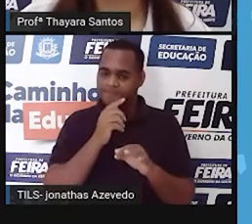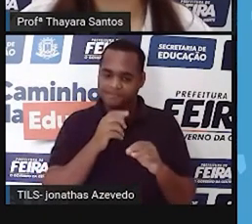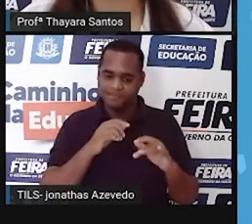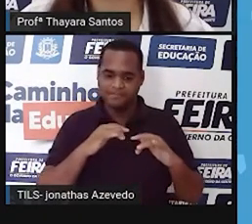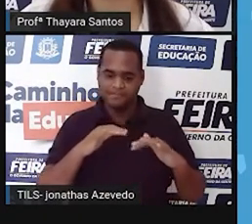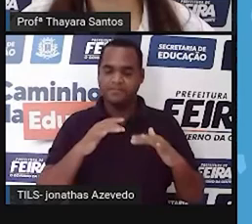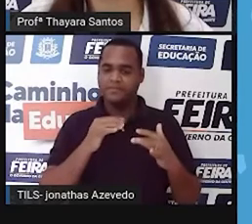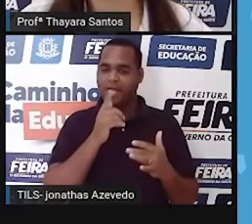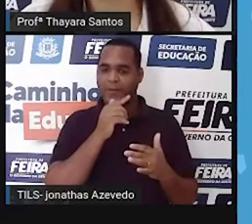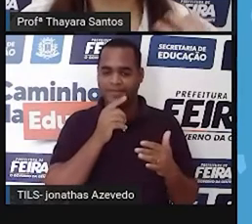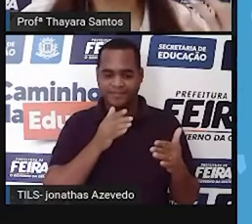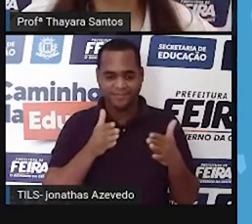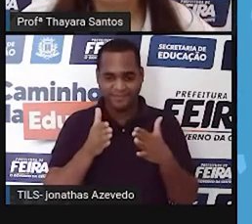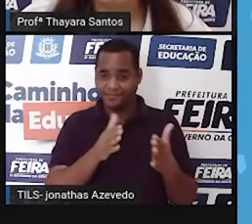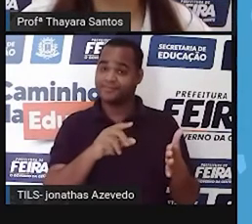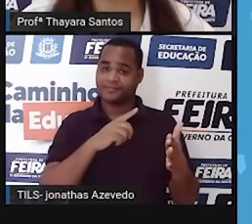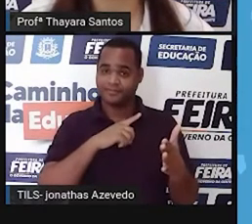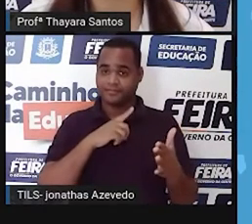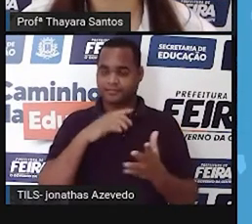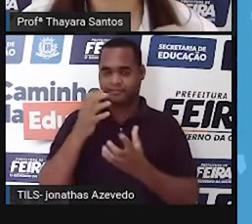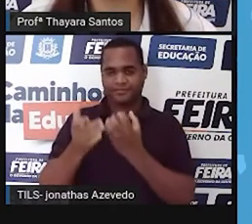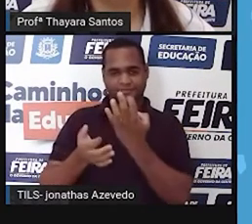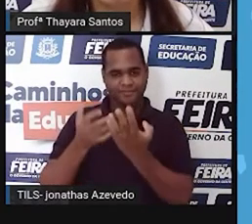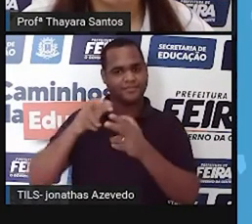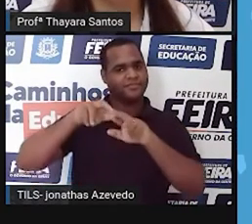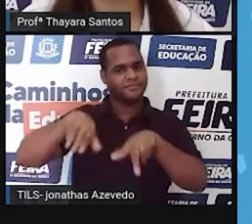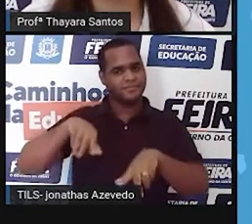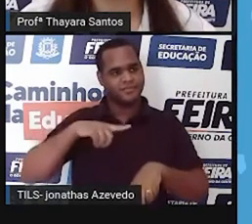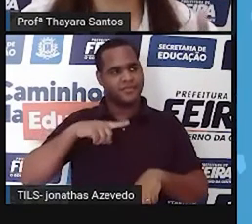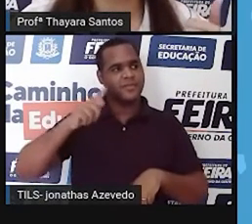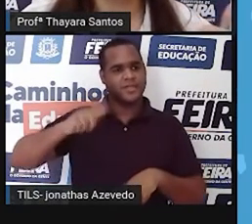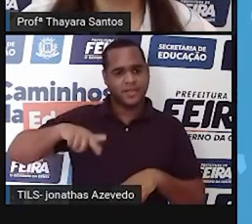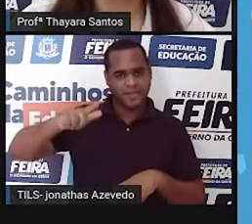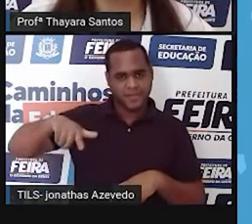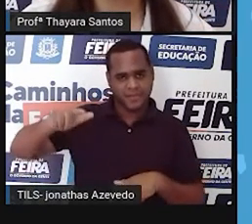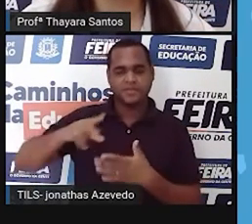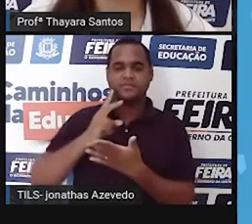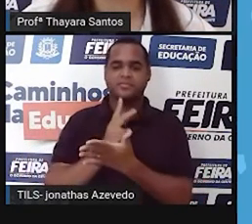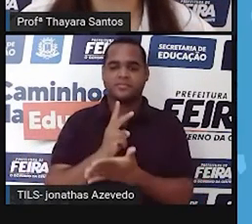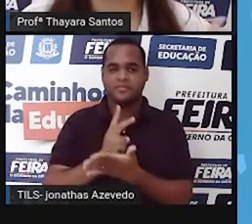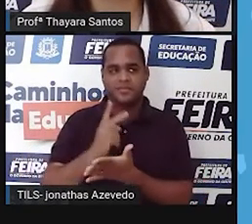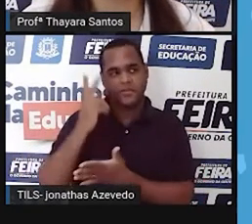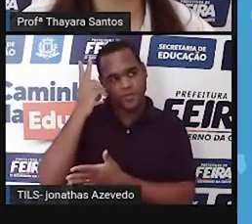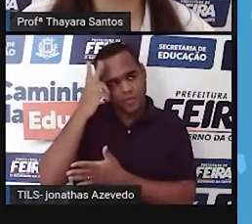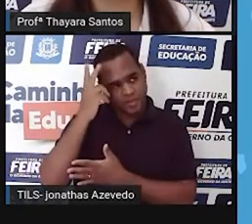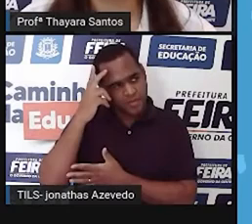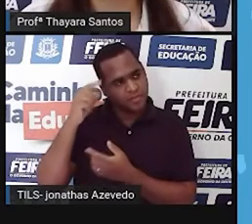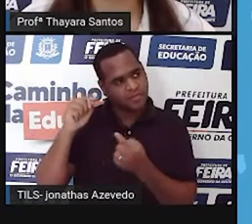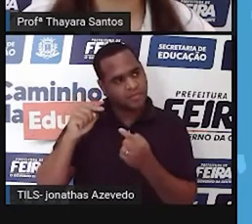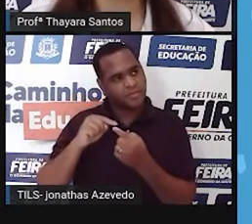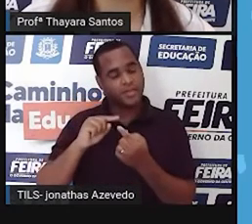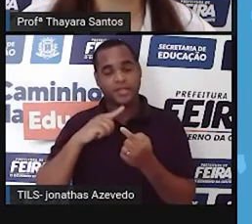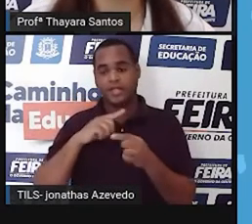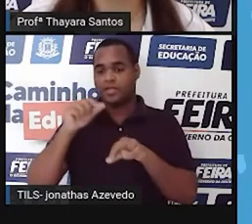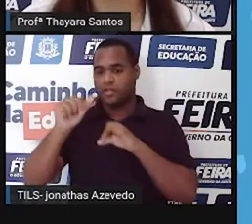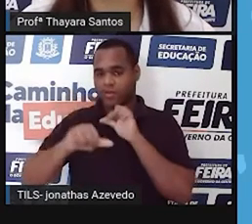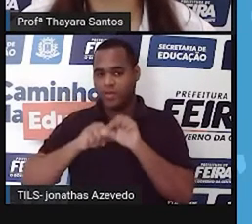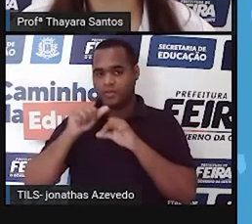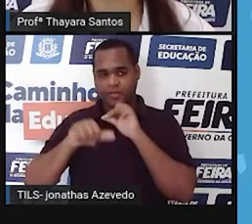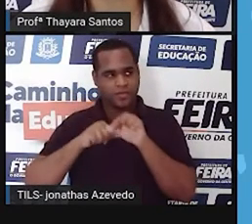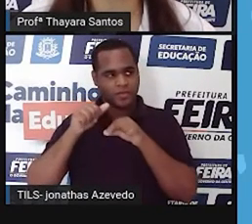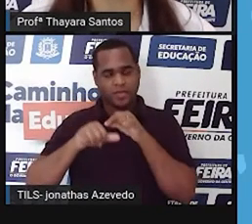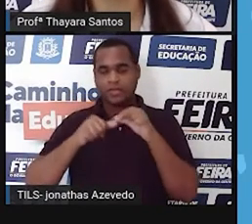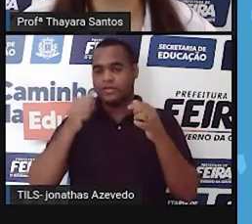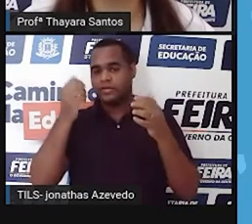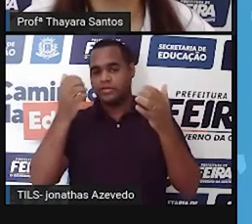que justamente por causa dessas queimadas que têm sido tão recorrentes, tanto queimadas naturais graças a essa mudança no regime de